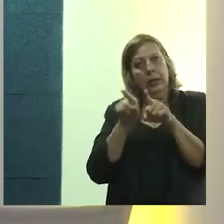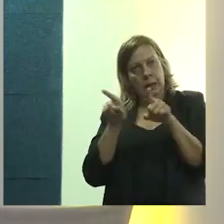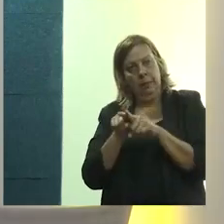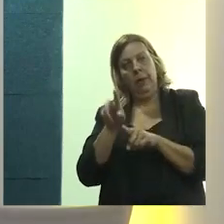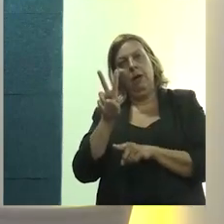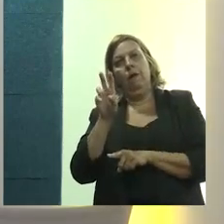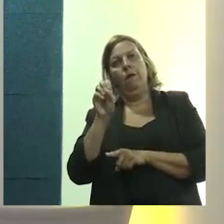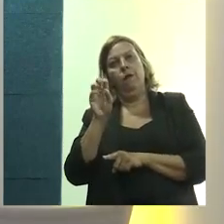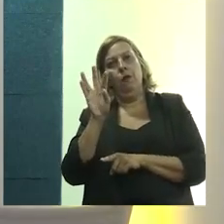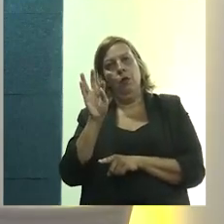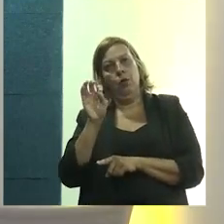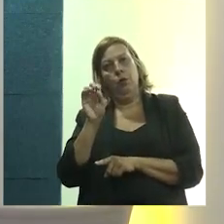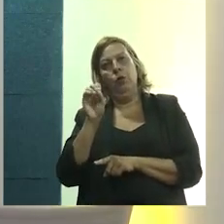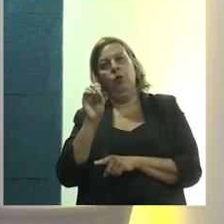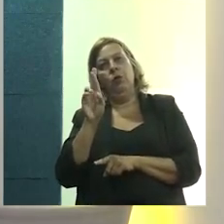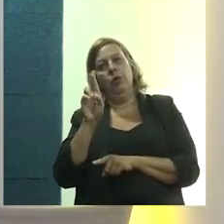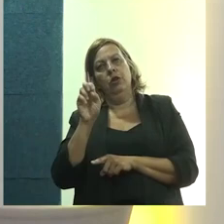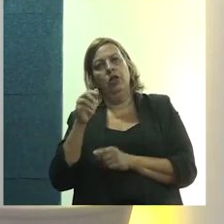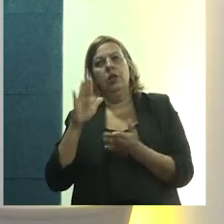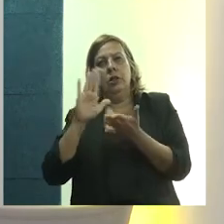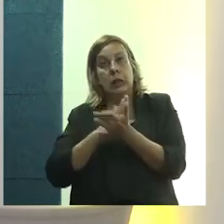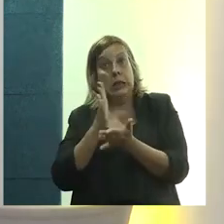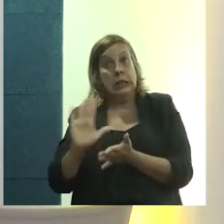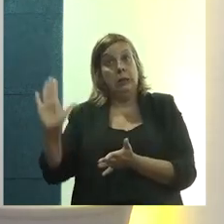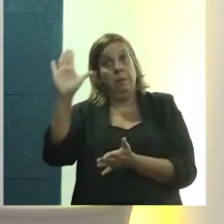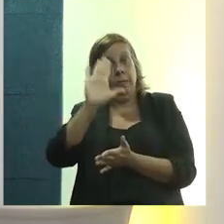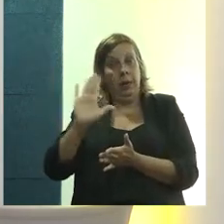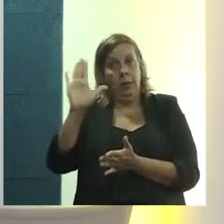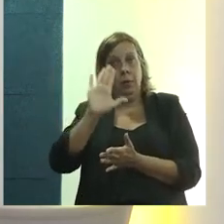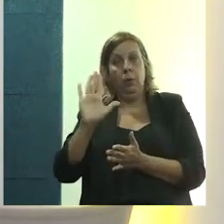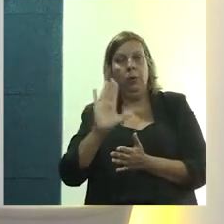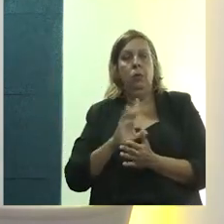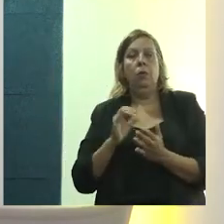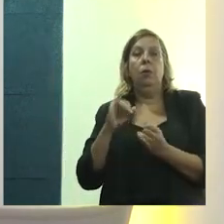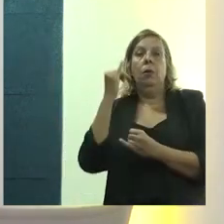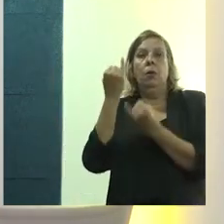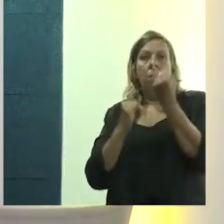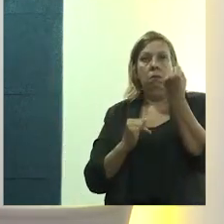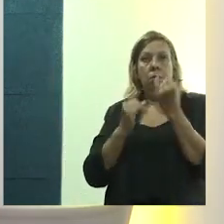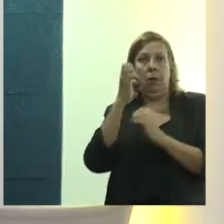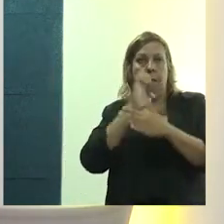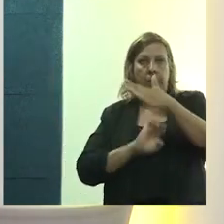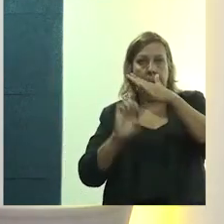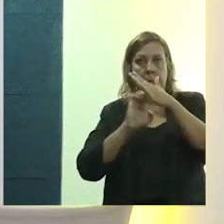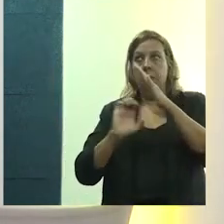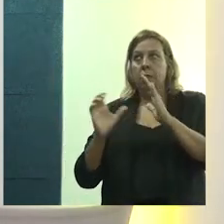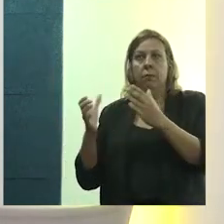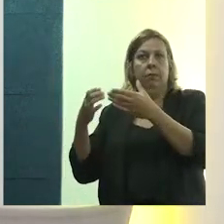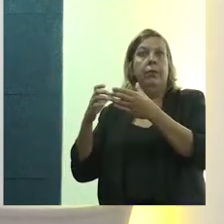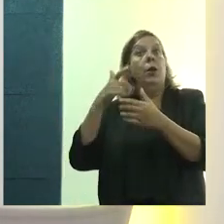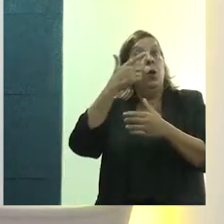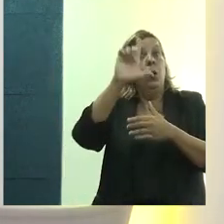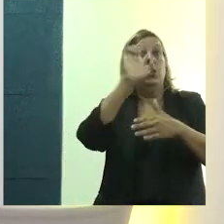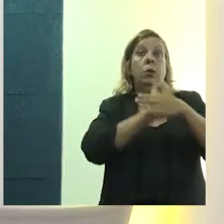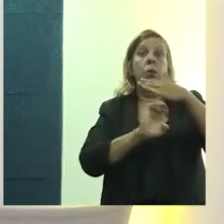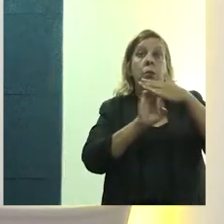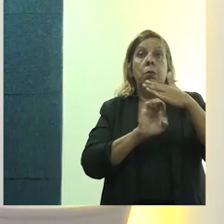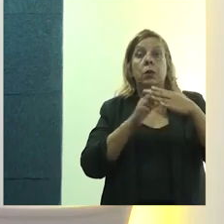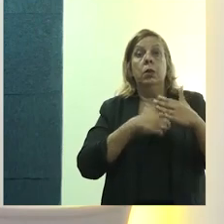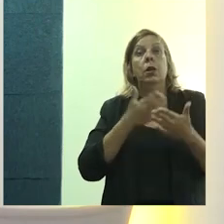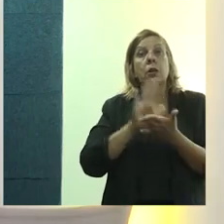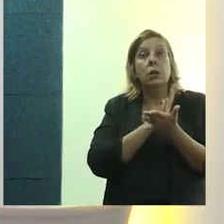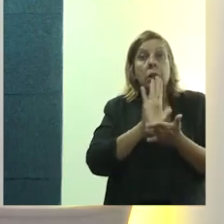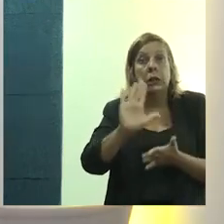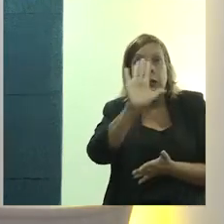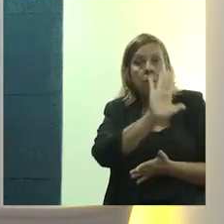Votorentino, que é outra empresa que se instalou lá há muito tempo. Agora está se instalando uma outra empresa